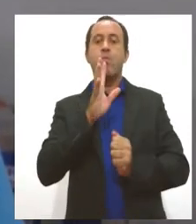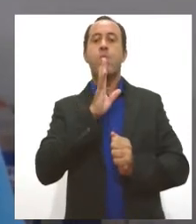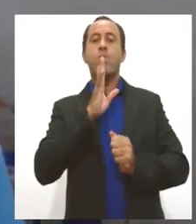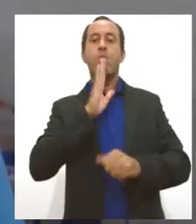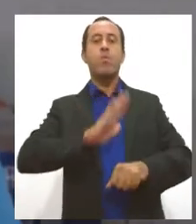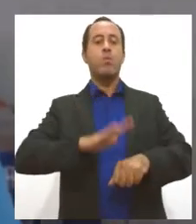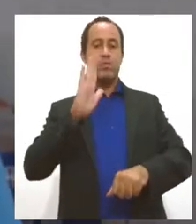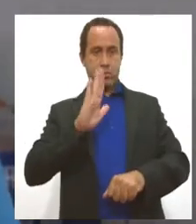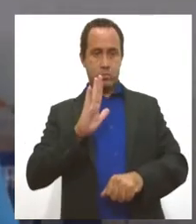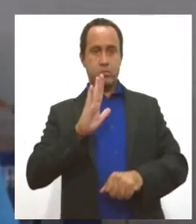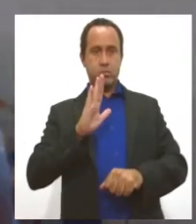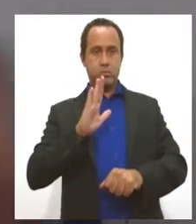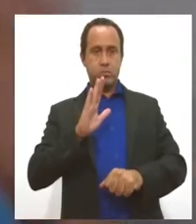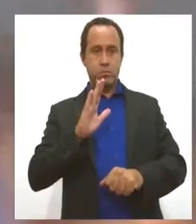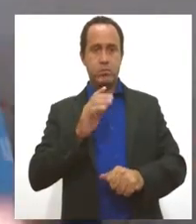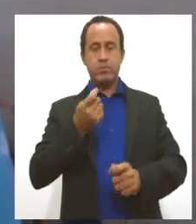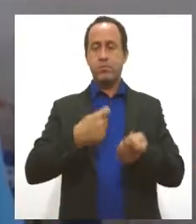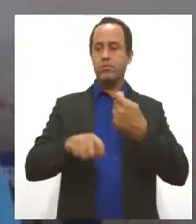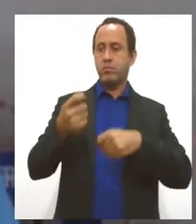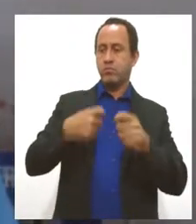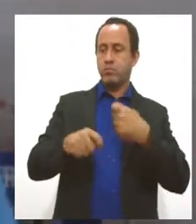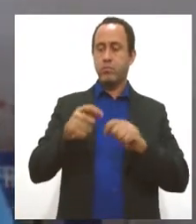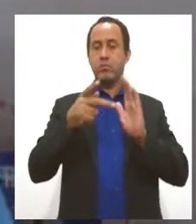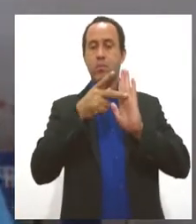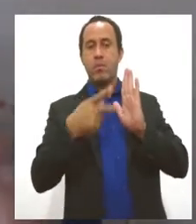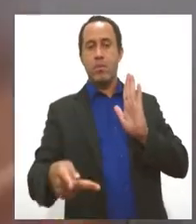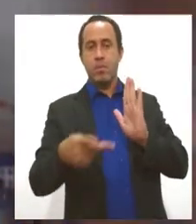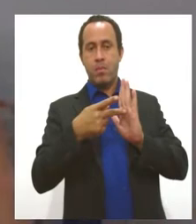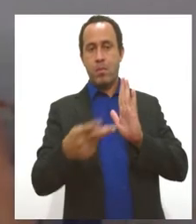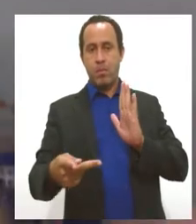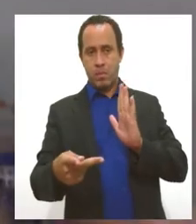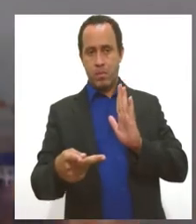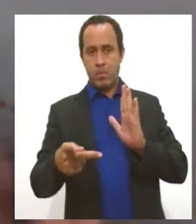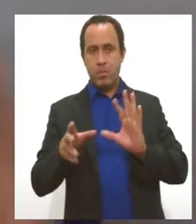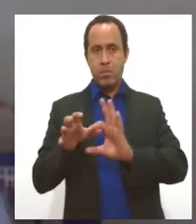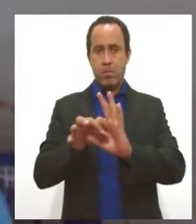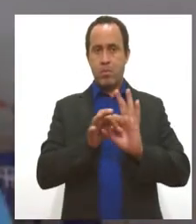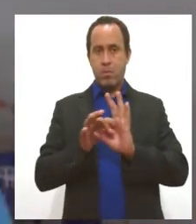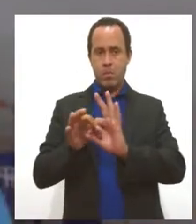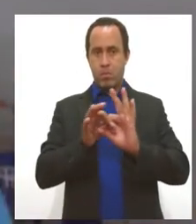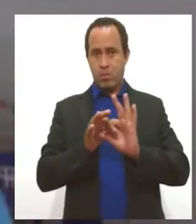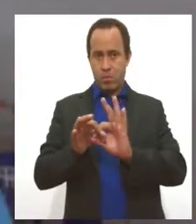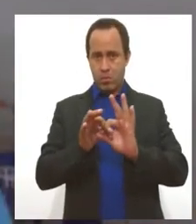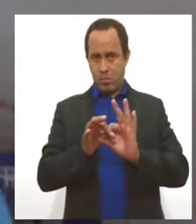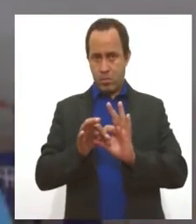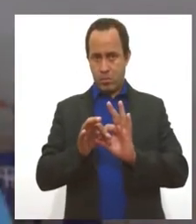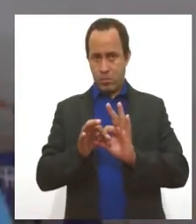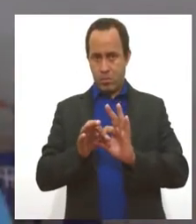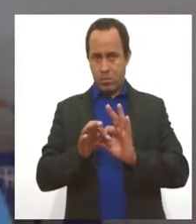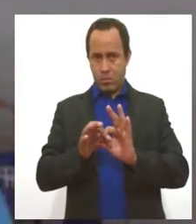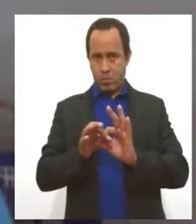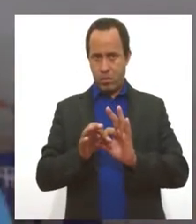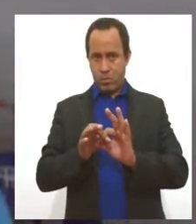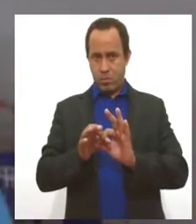financiamentos, os cofinanciamentos, programas e relações com esse Pacto Federativo das Políticas.